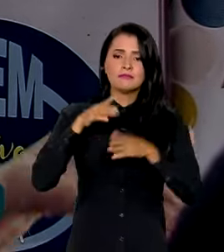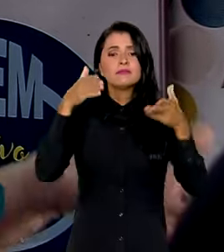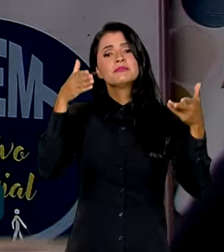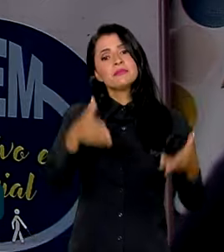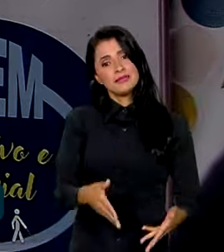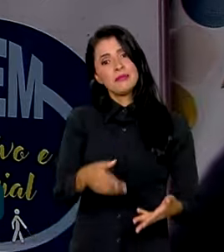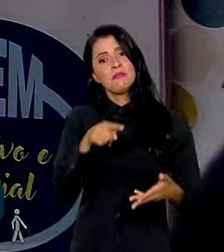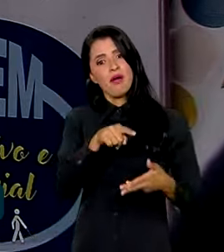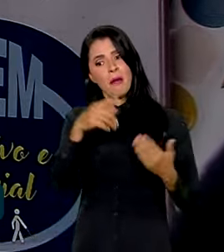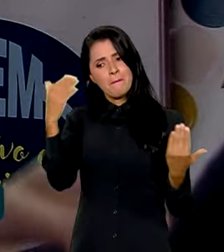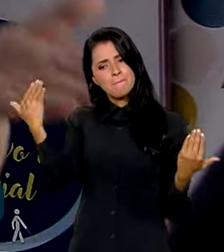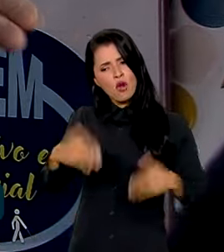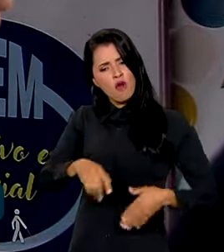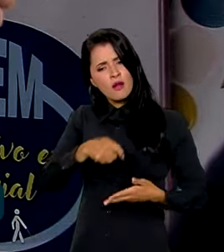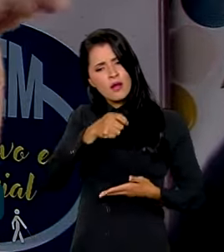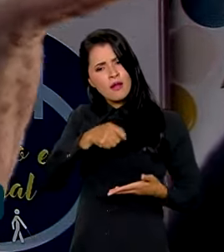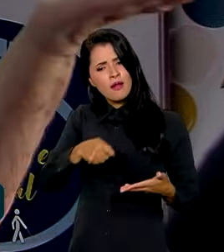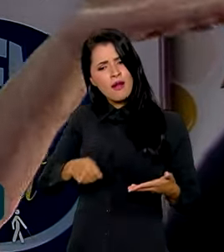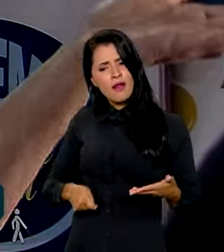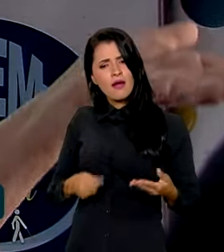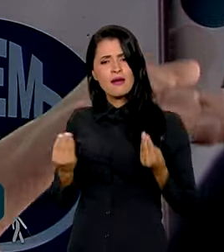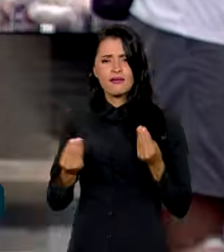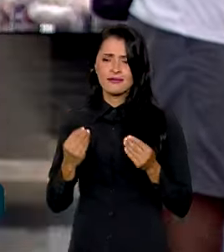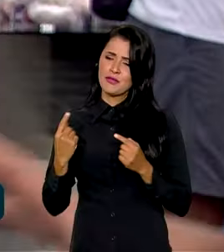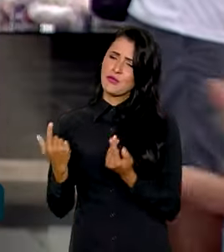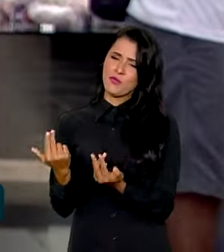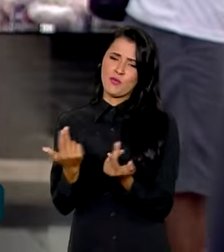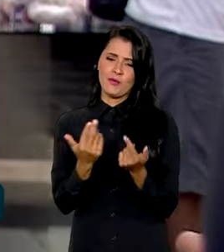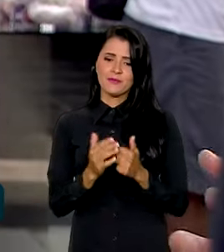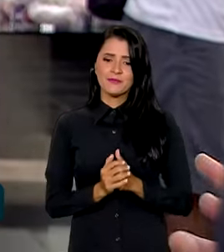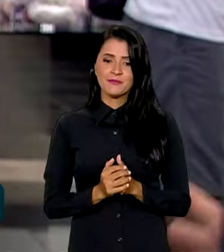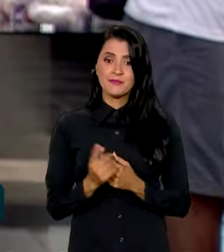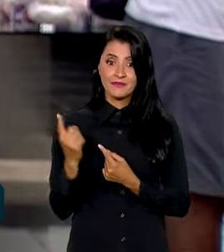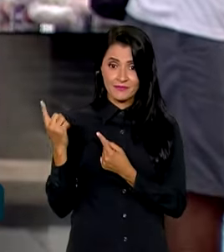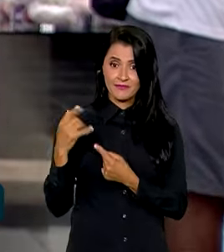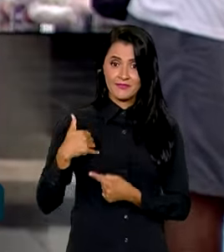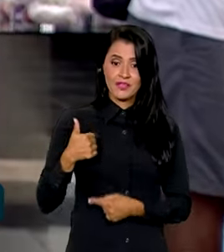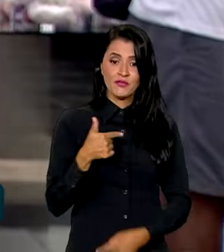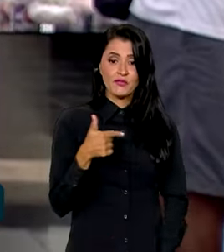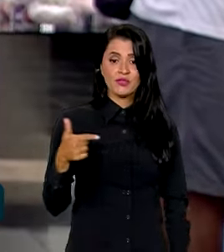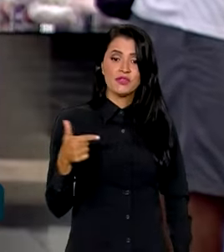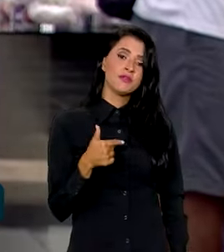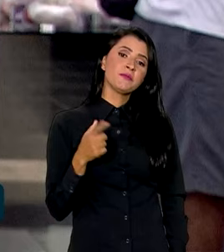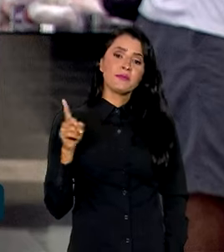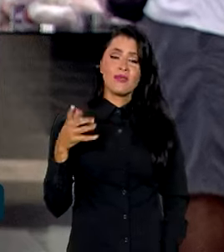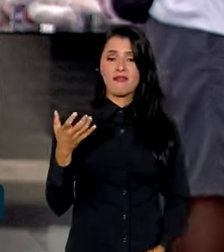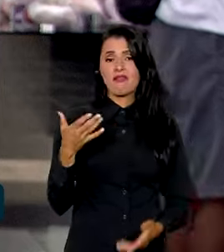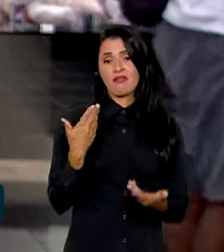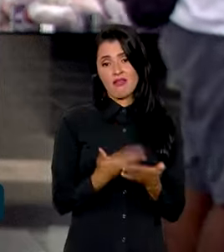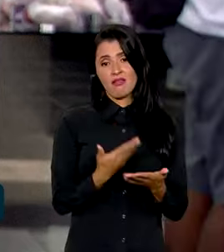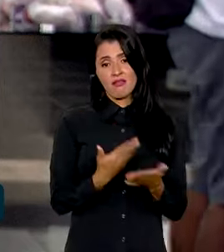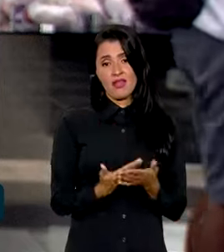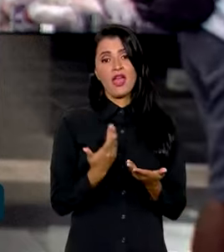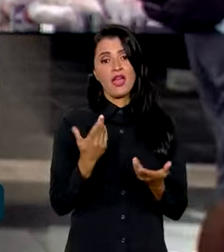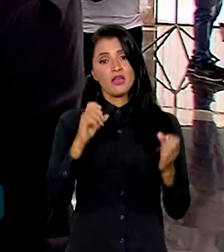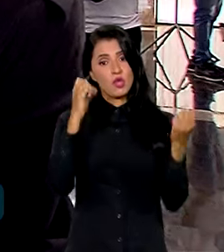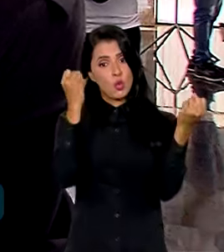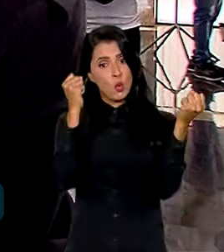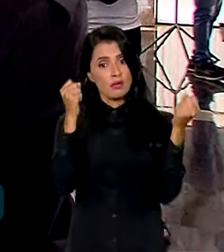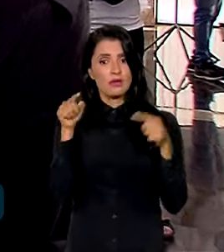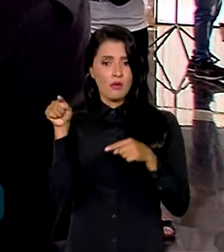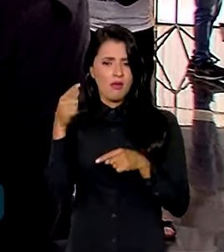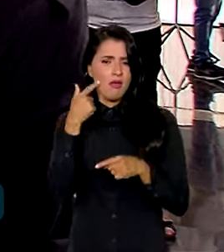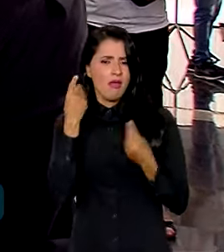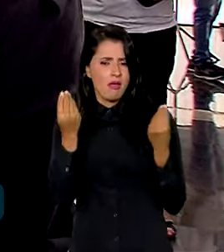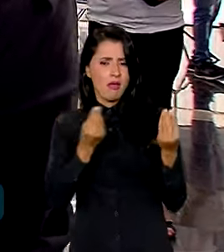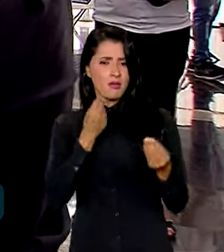desse certame de maneira igual. A Natália tem 22 anos e quer cursar a Educação Física. Para